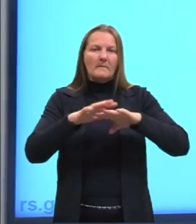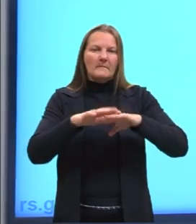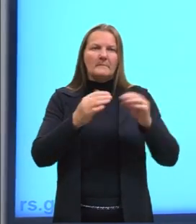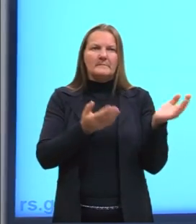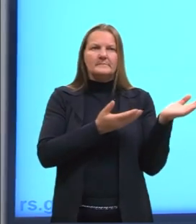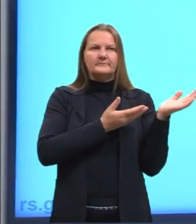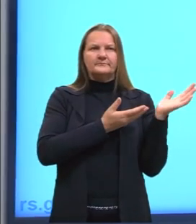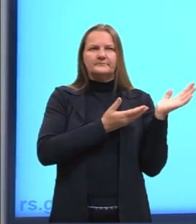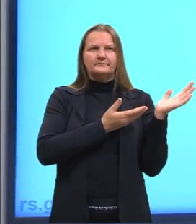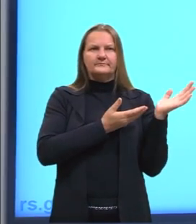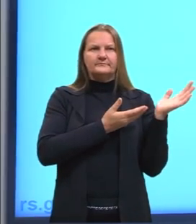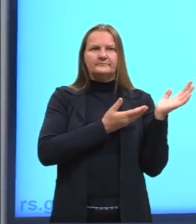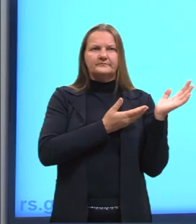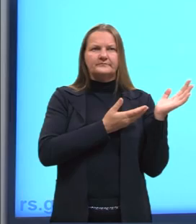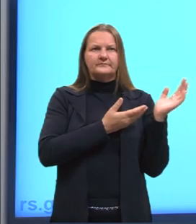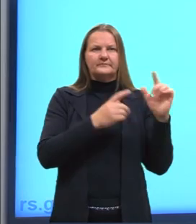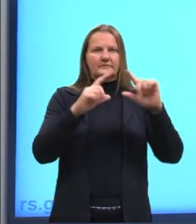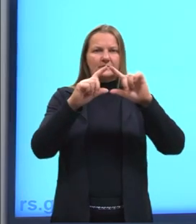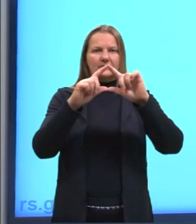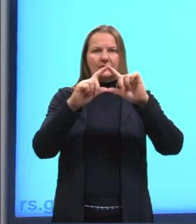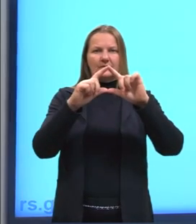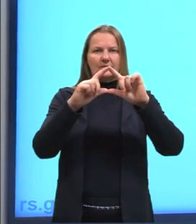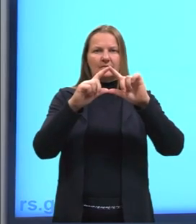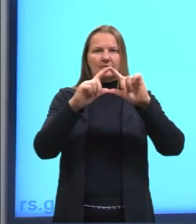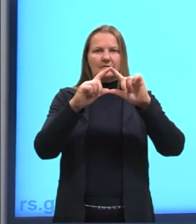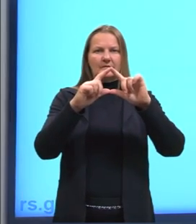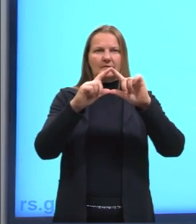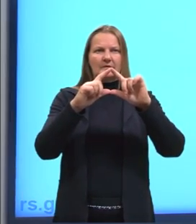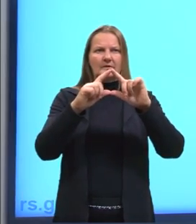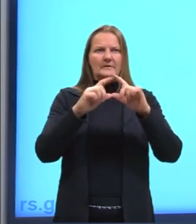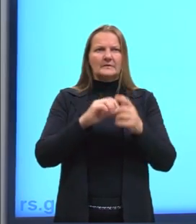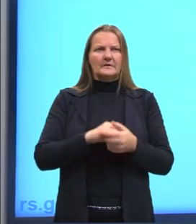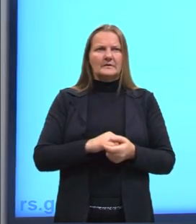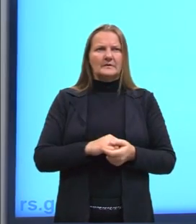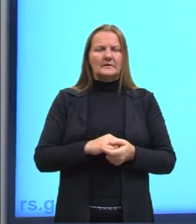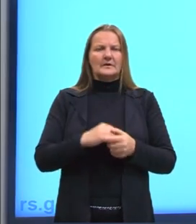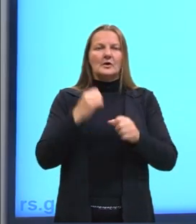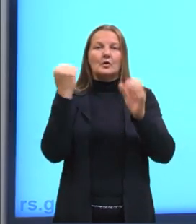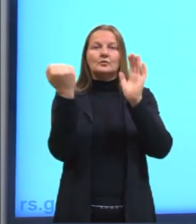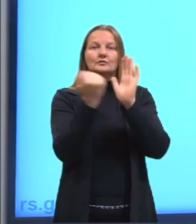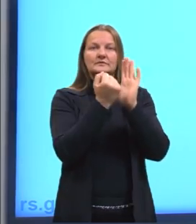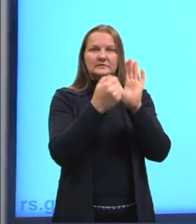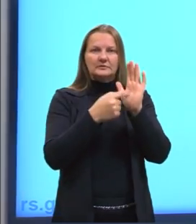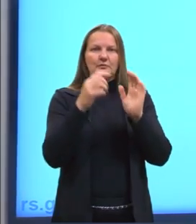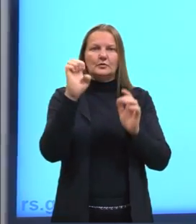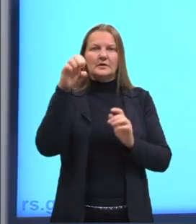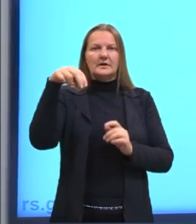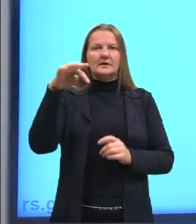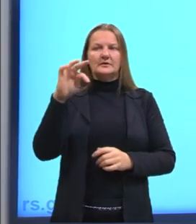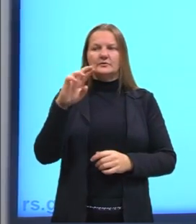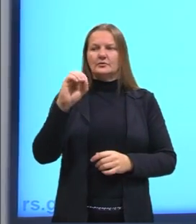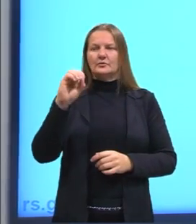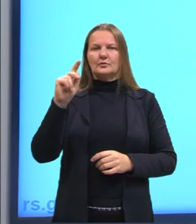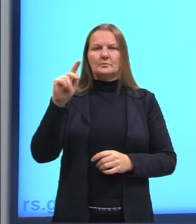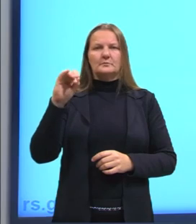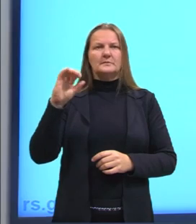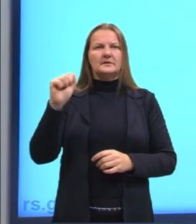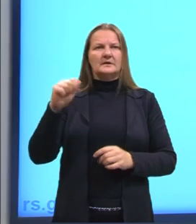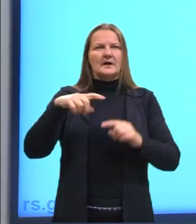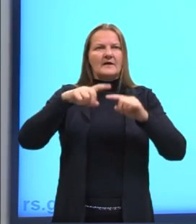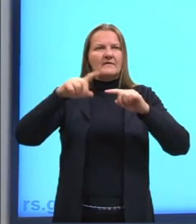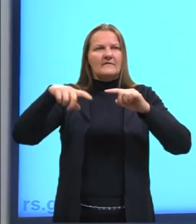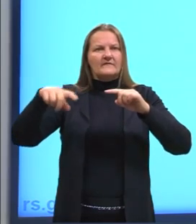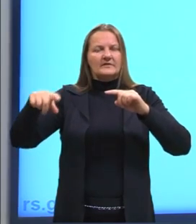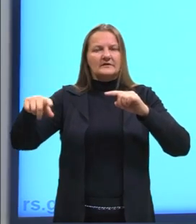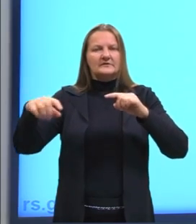coloca. Esse é o símbolo que a gente usa para entropia, né? Variação de entropia. A gente diz como sendo